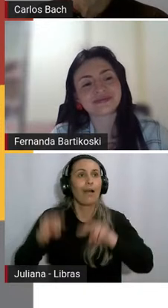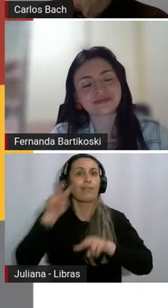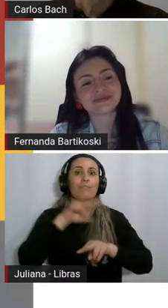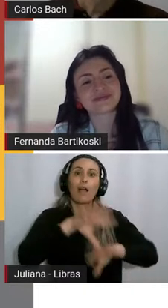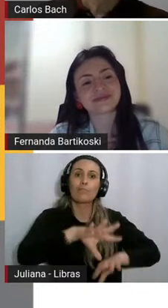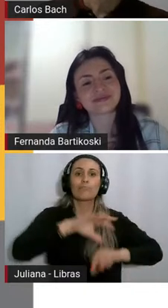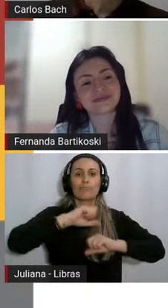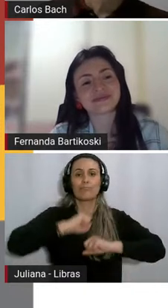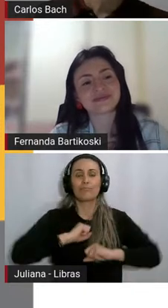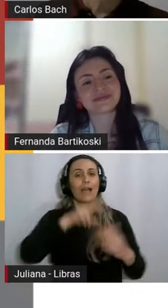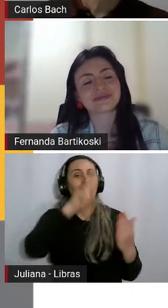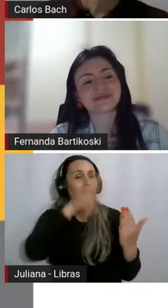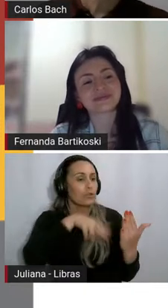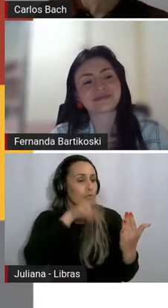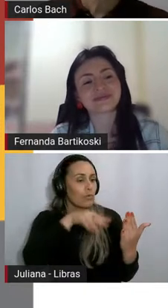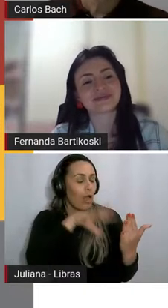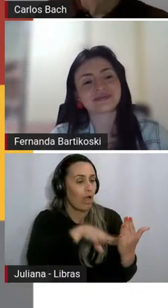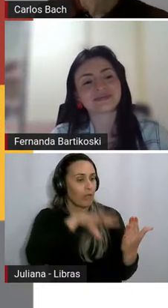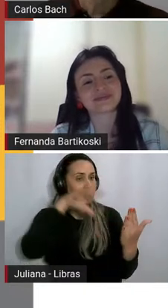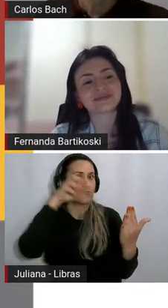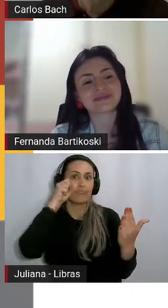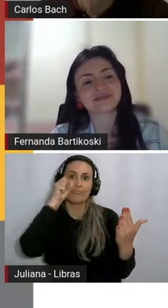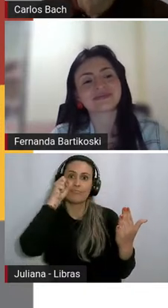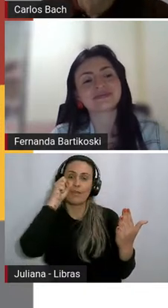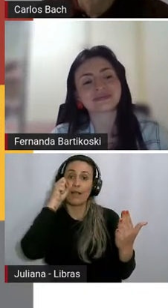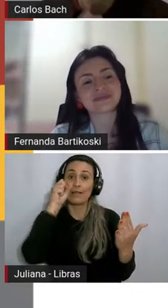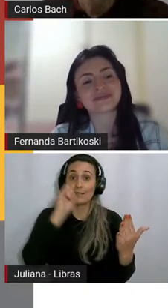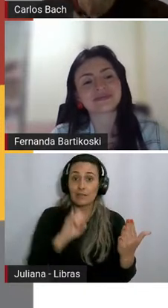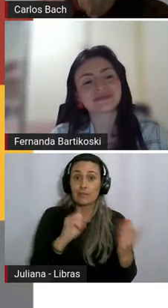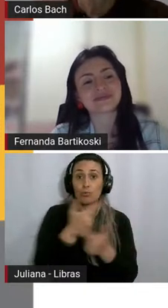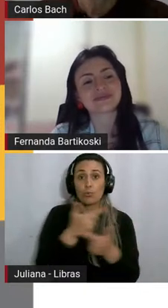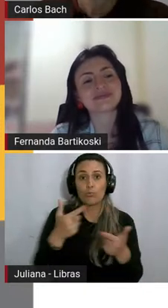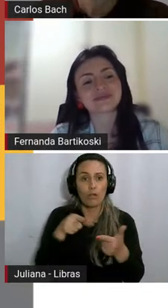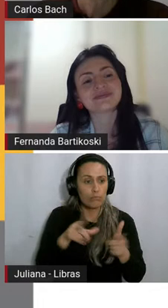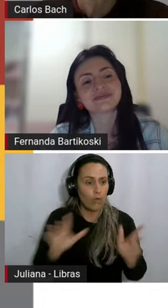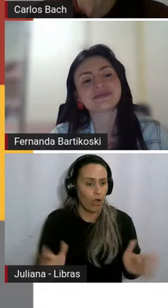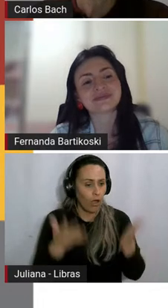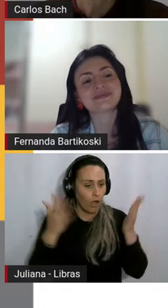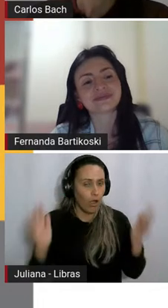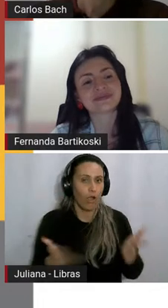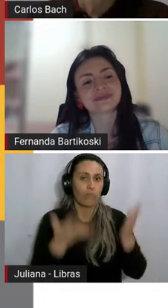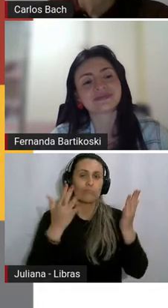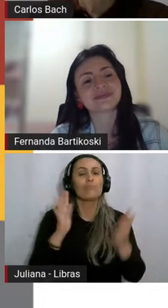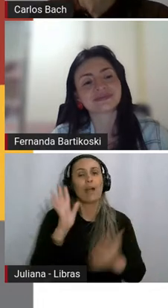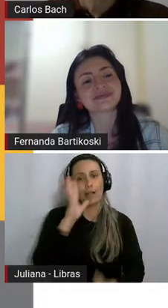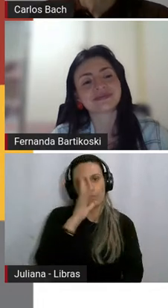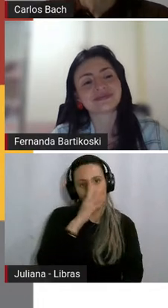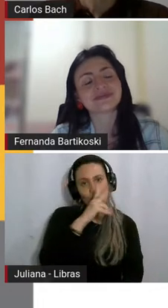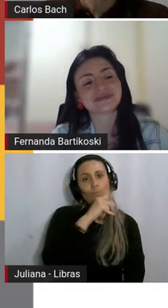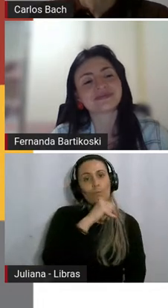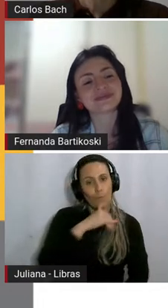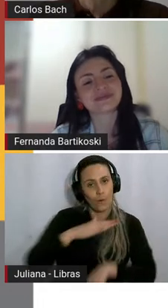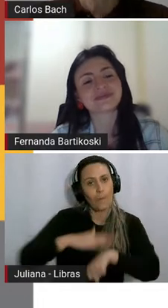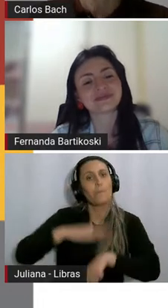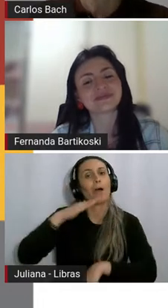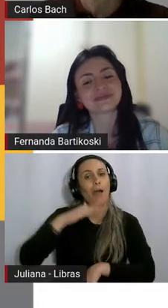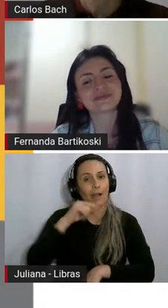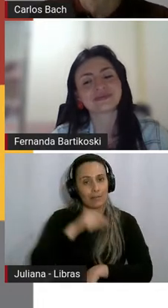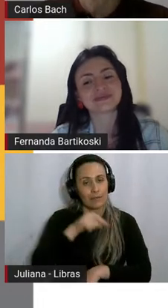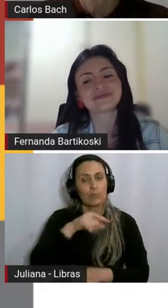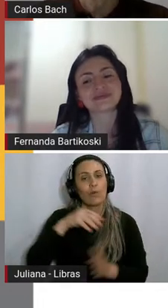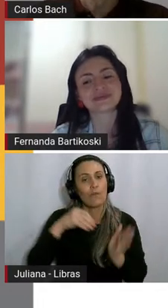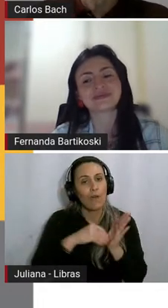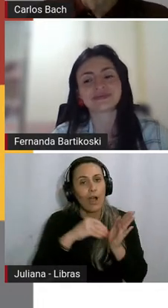ela lê. Se ela não tem, se ela não é estimulada ela ter esse desejo, às vezes ela demora mais também para ter, para se